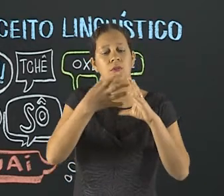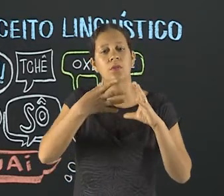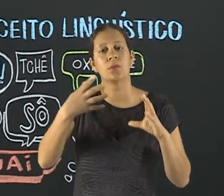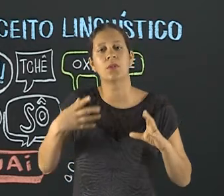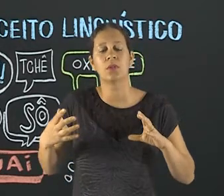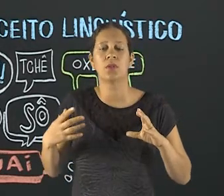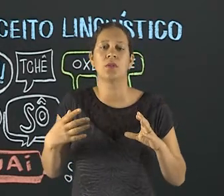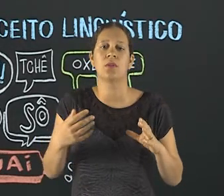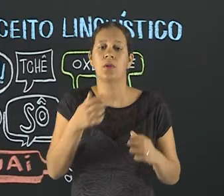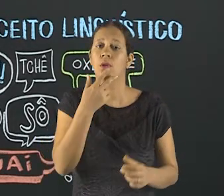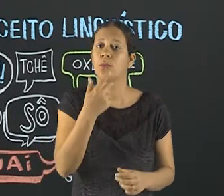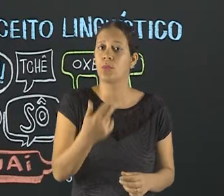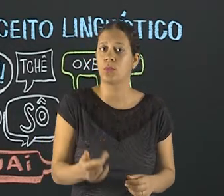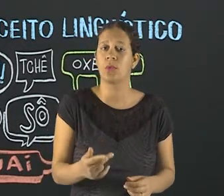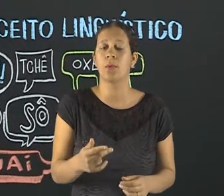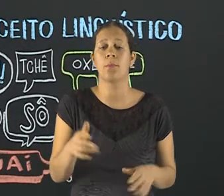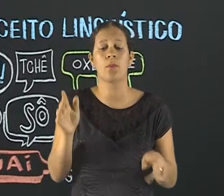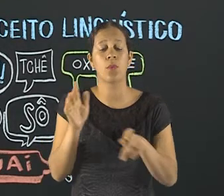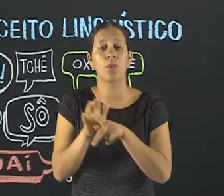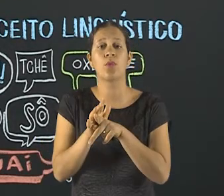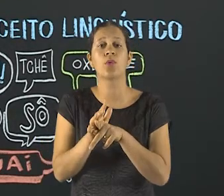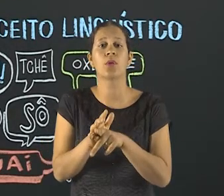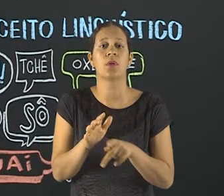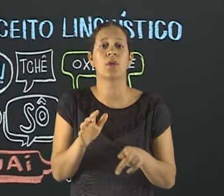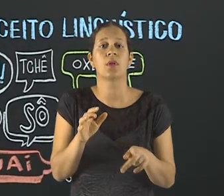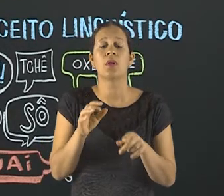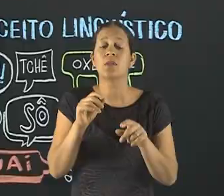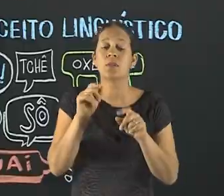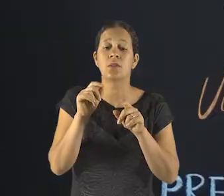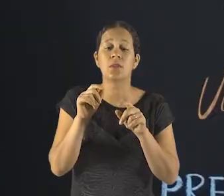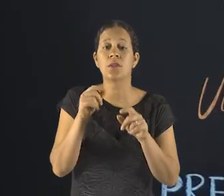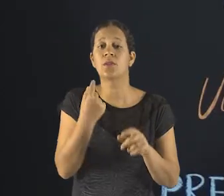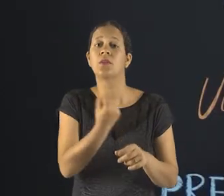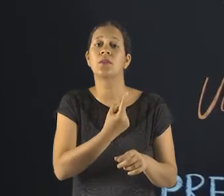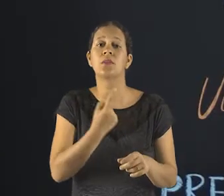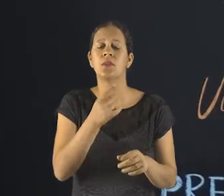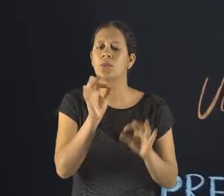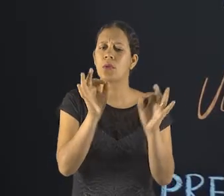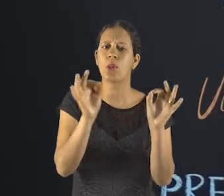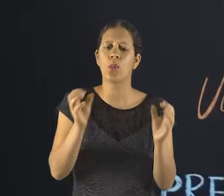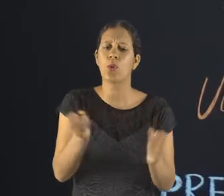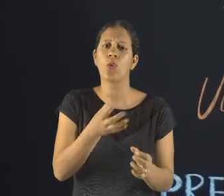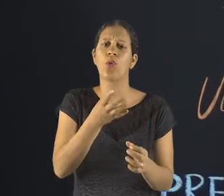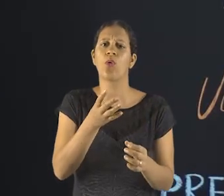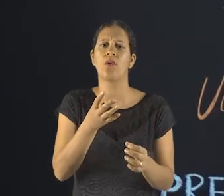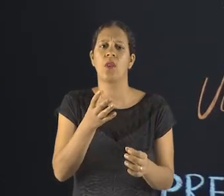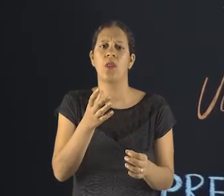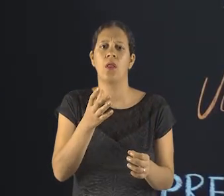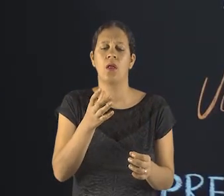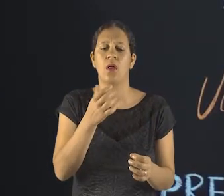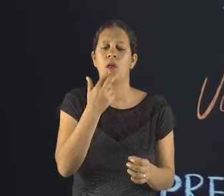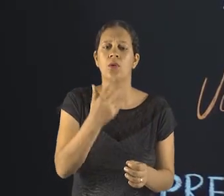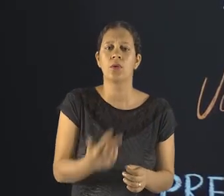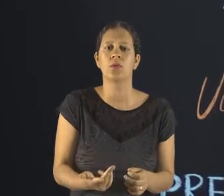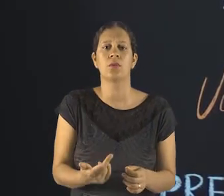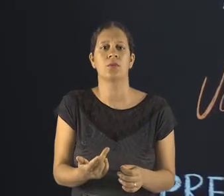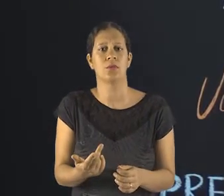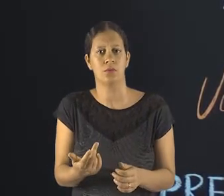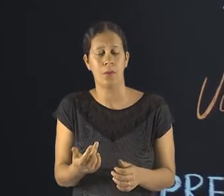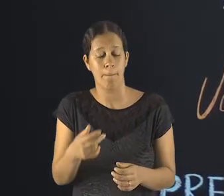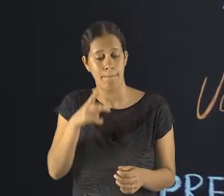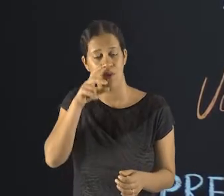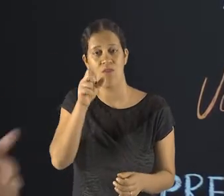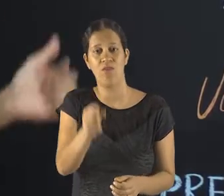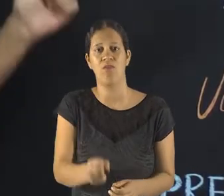características dessa língua, elas vão se tornando tão próprias, a ponto de a gente já não dizer que é uma nova língua, mas que é uma variedade muito forte, quase que